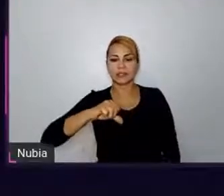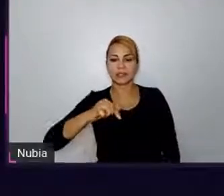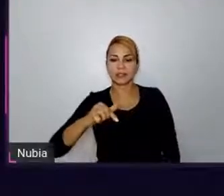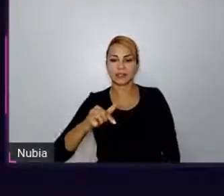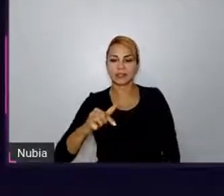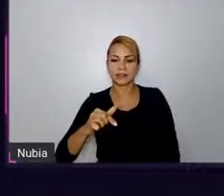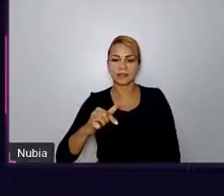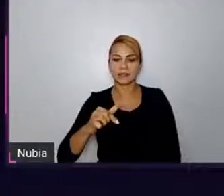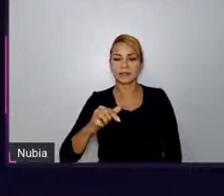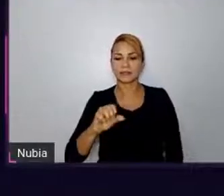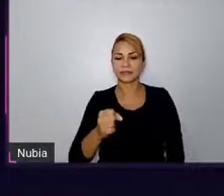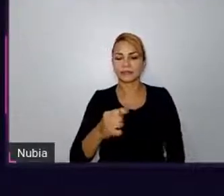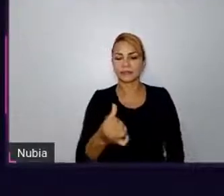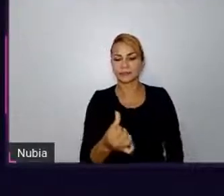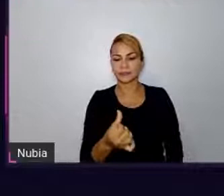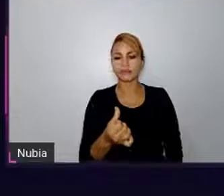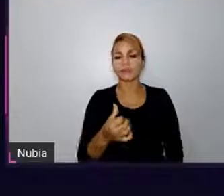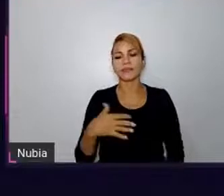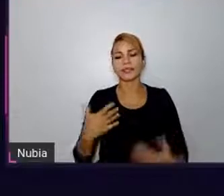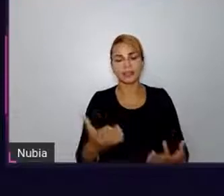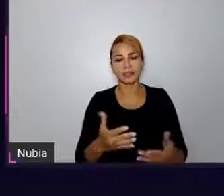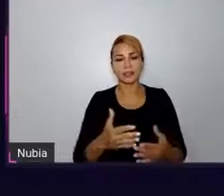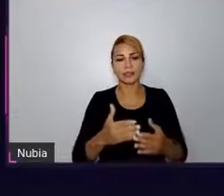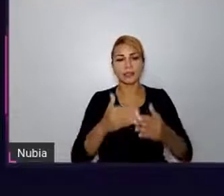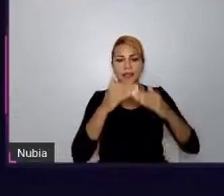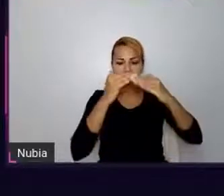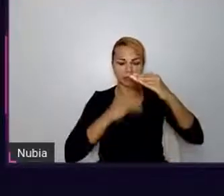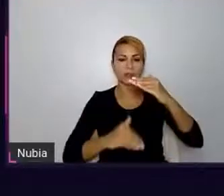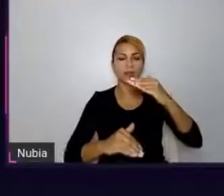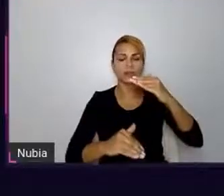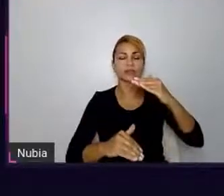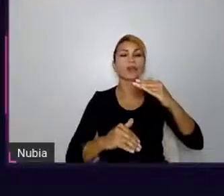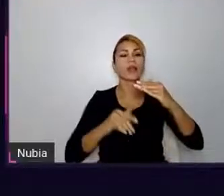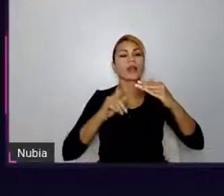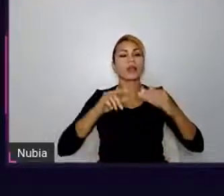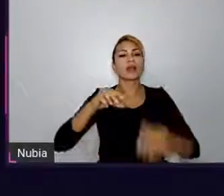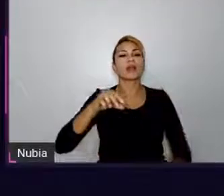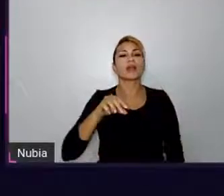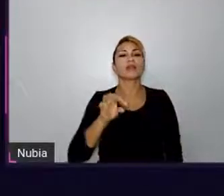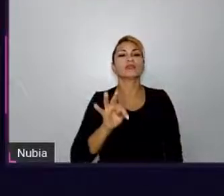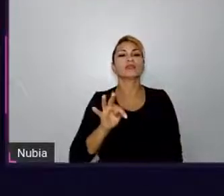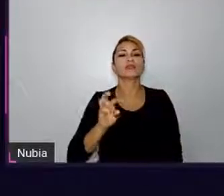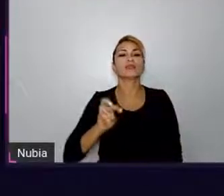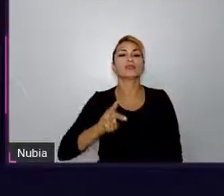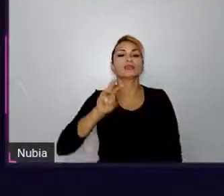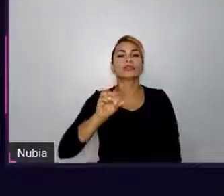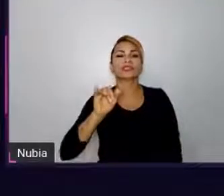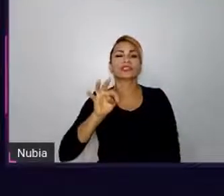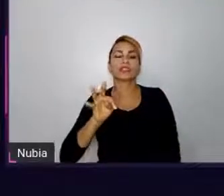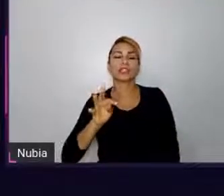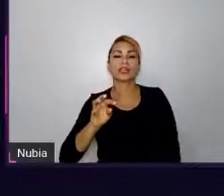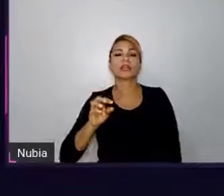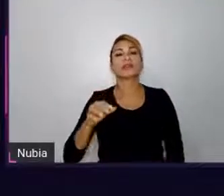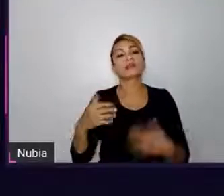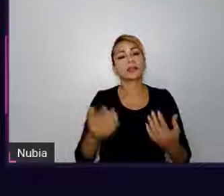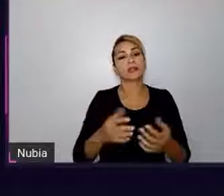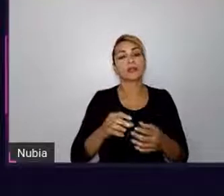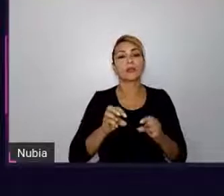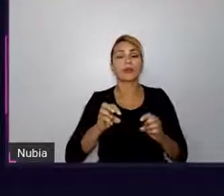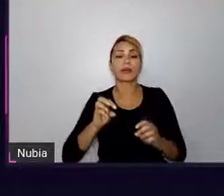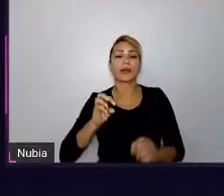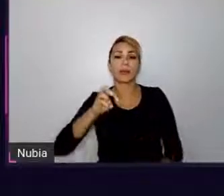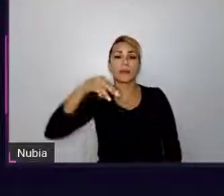embaixo da carta, a Microsoft tem não só um perfil